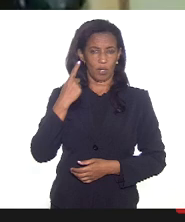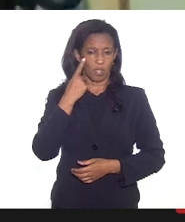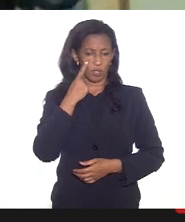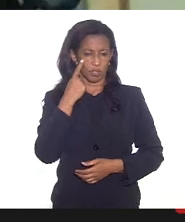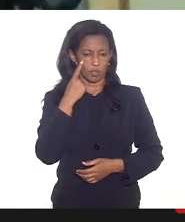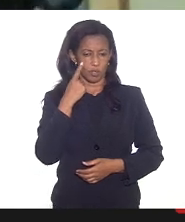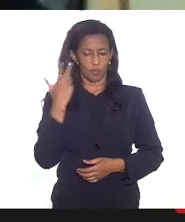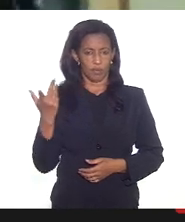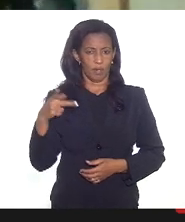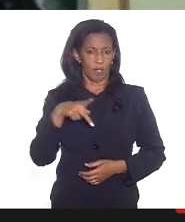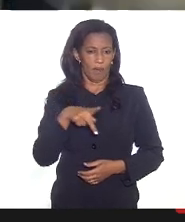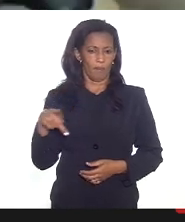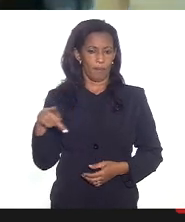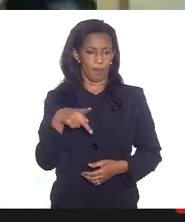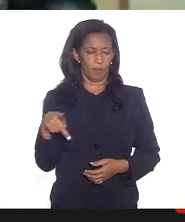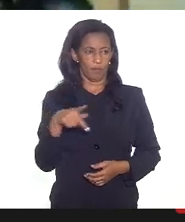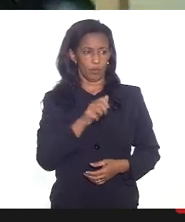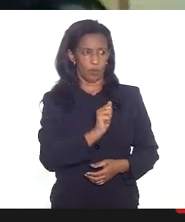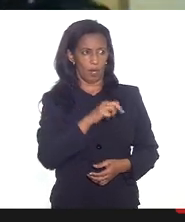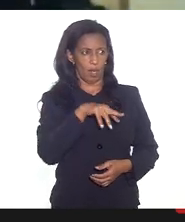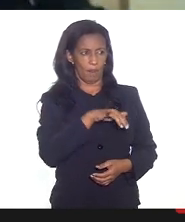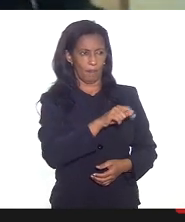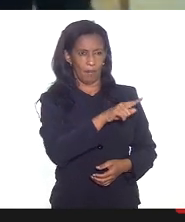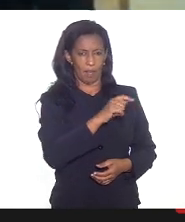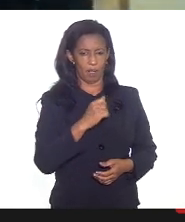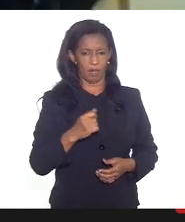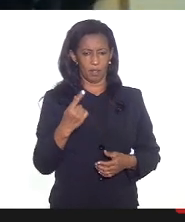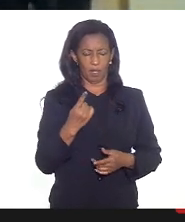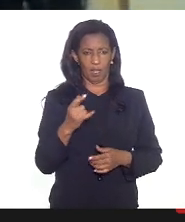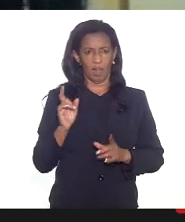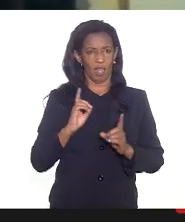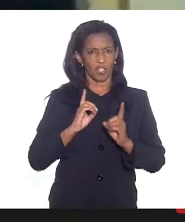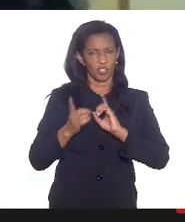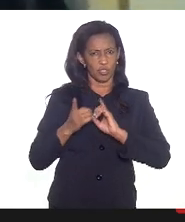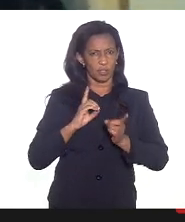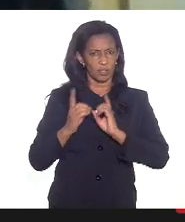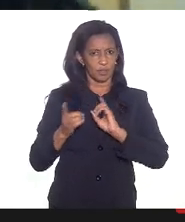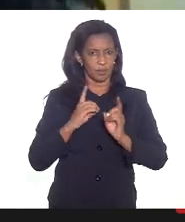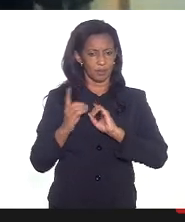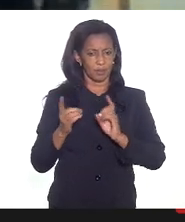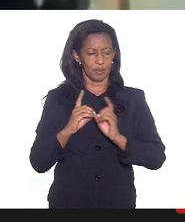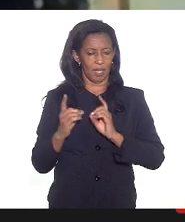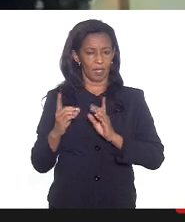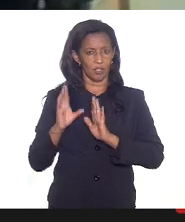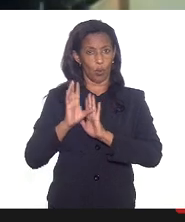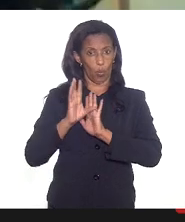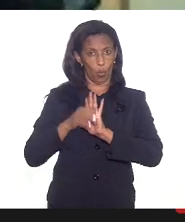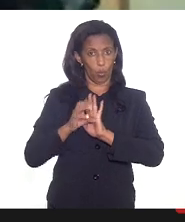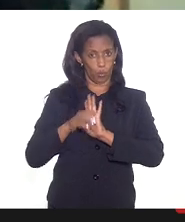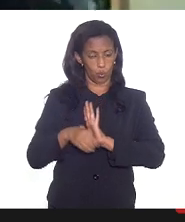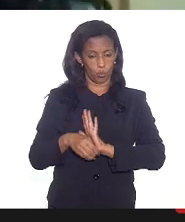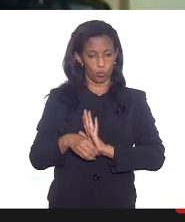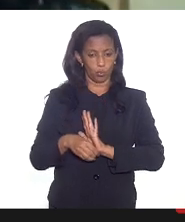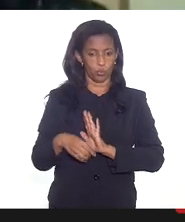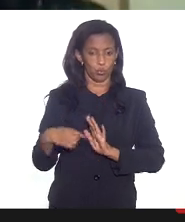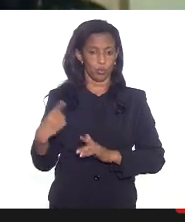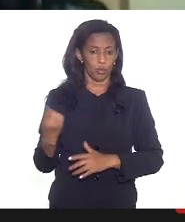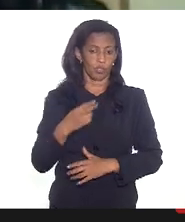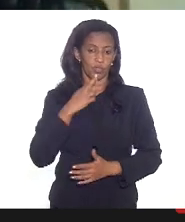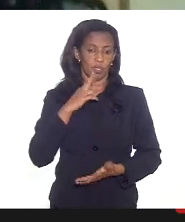professora Amália ela é extremamente didática quanto a esse conteúdo o que a gente está